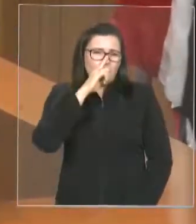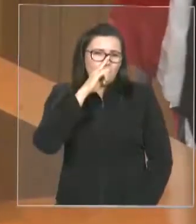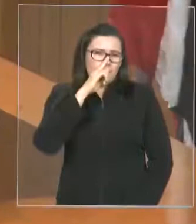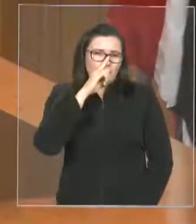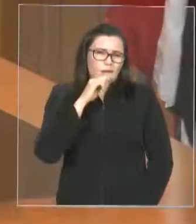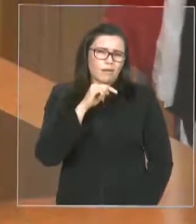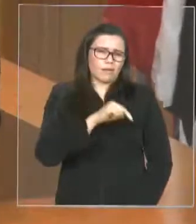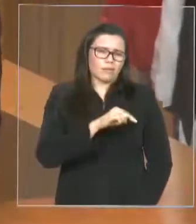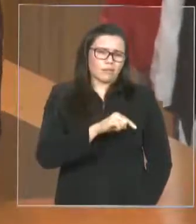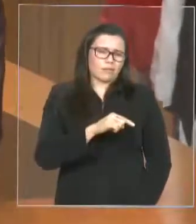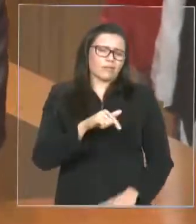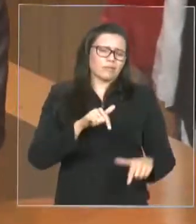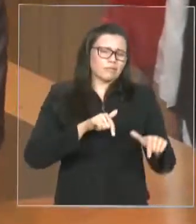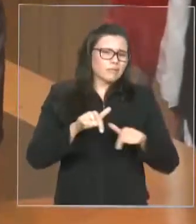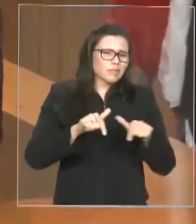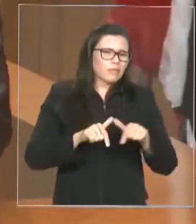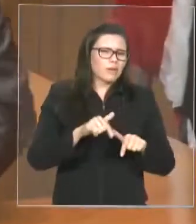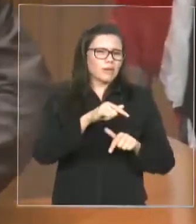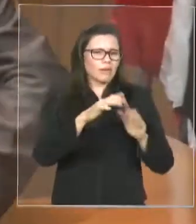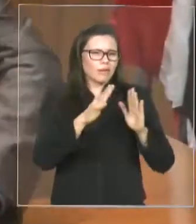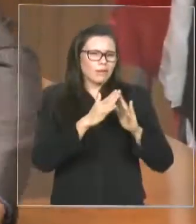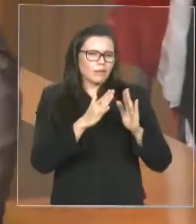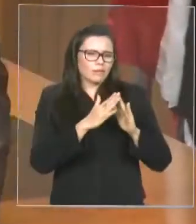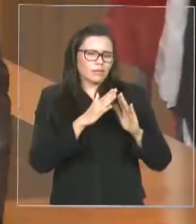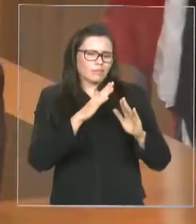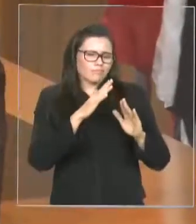também este benefício.